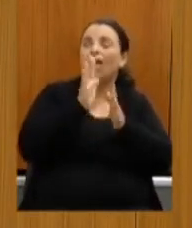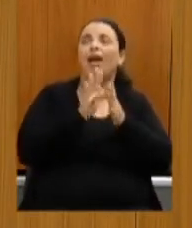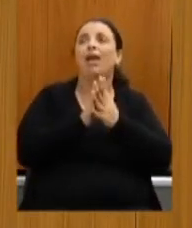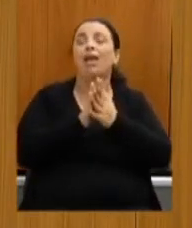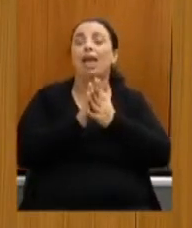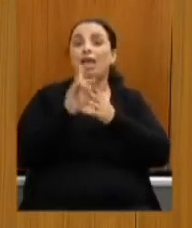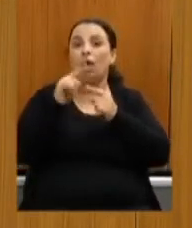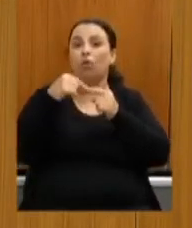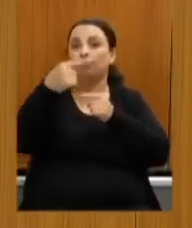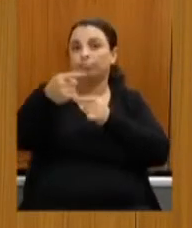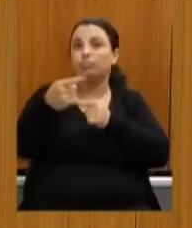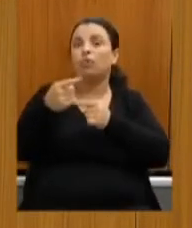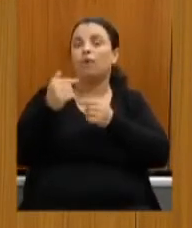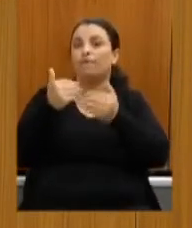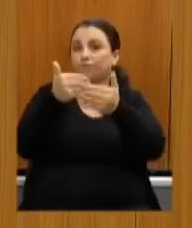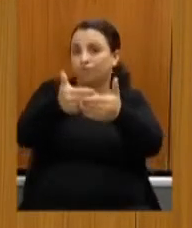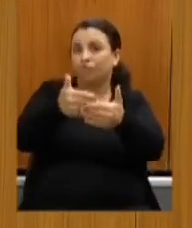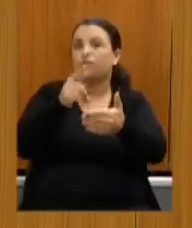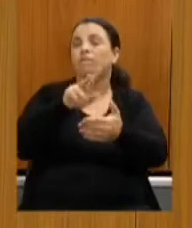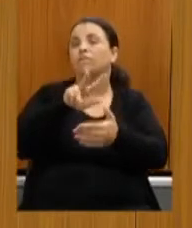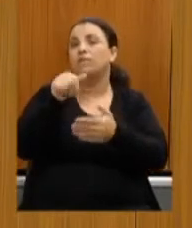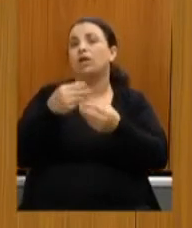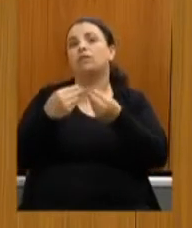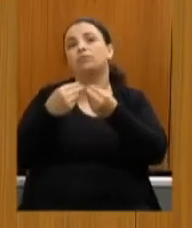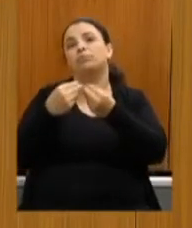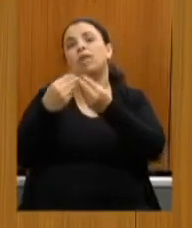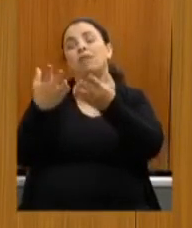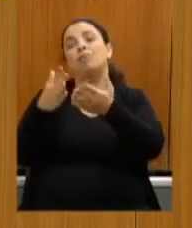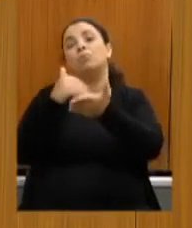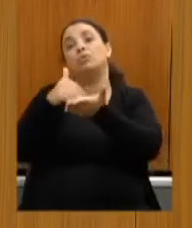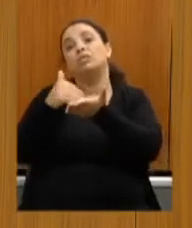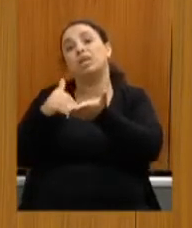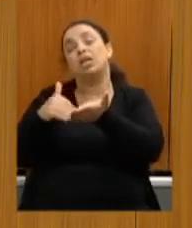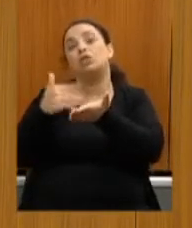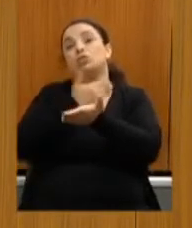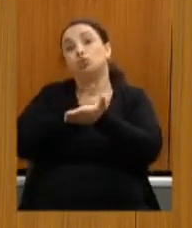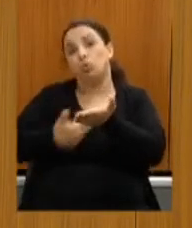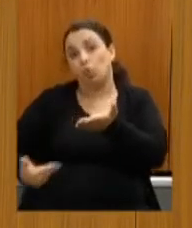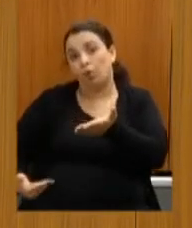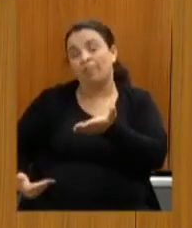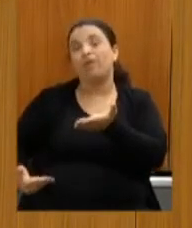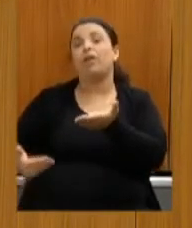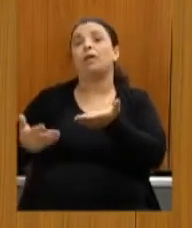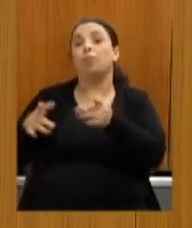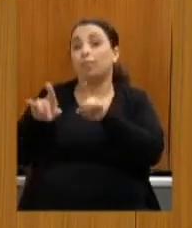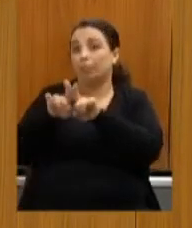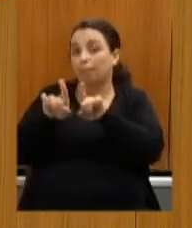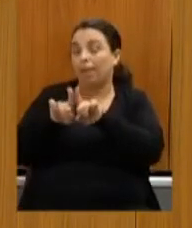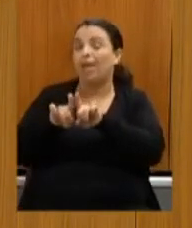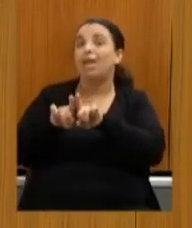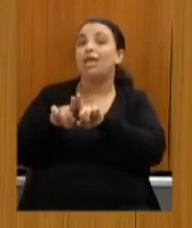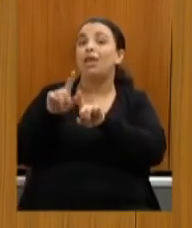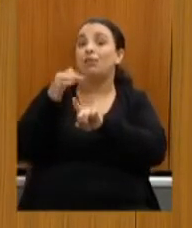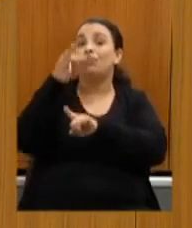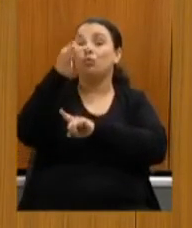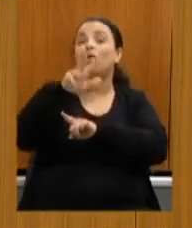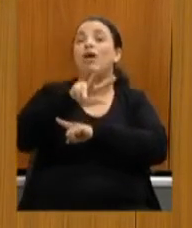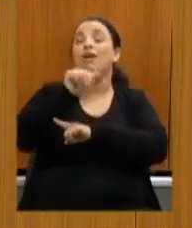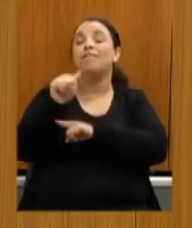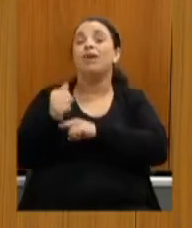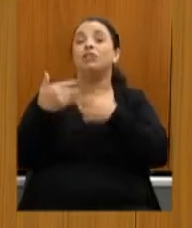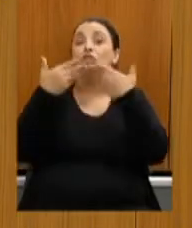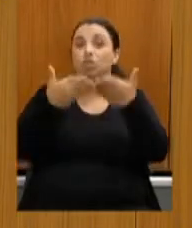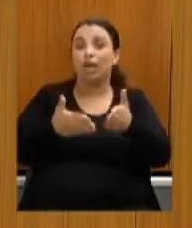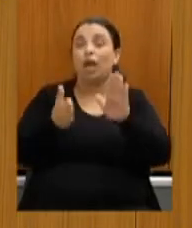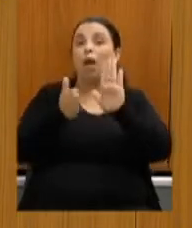secretário Igor Eto secretário de governo e daqui uns dias a nossa proposta está chegando aqui para debate nessa casa para